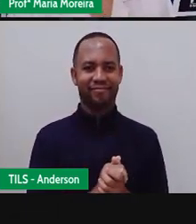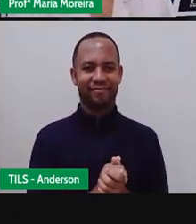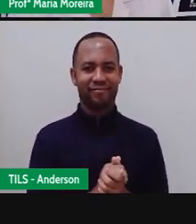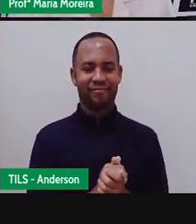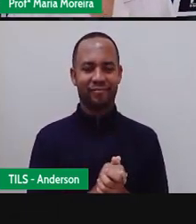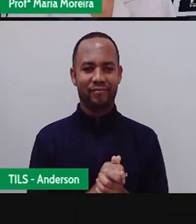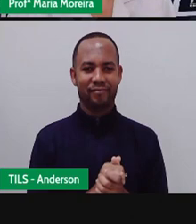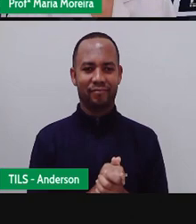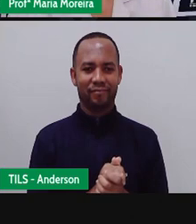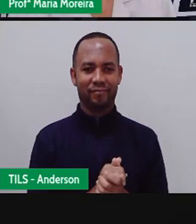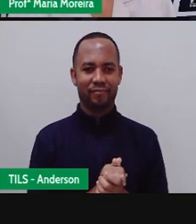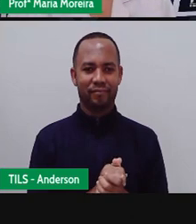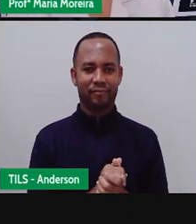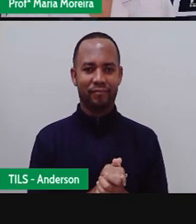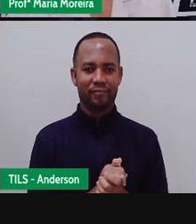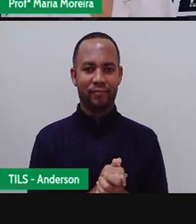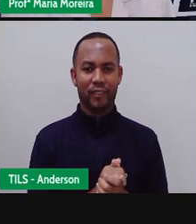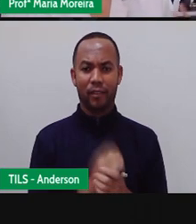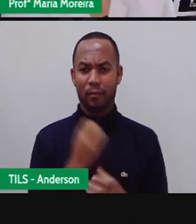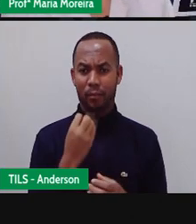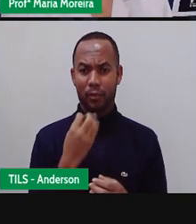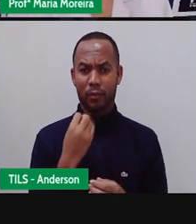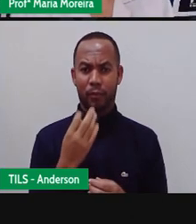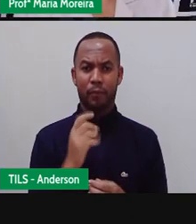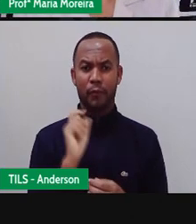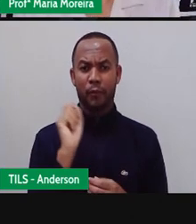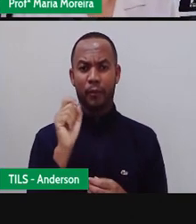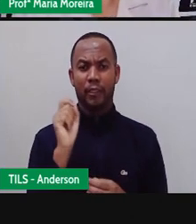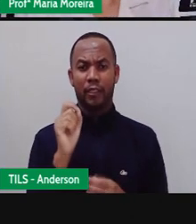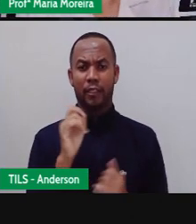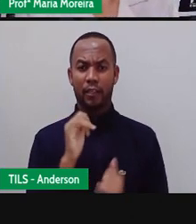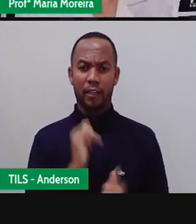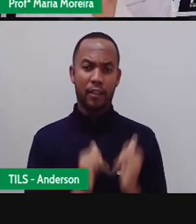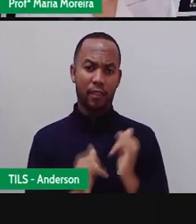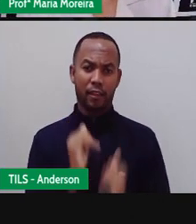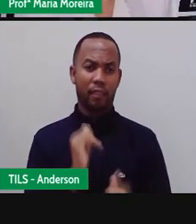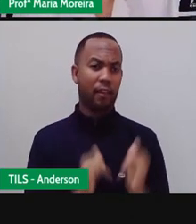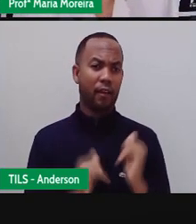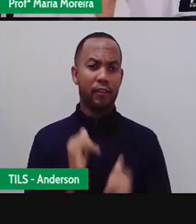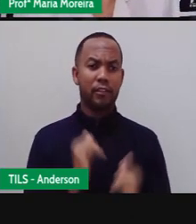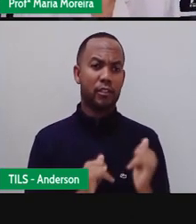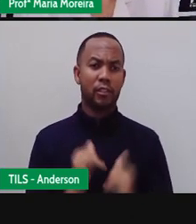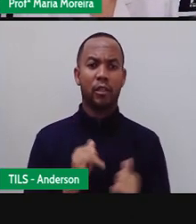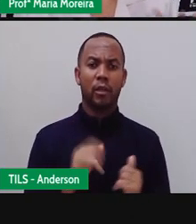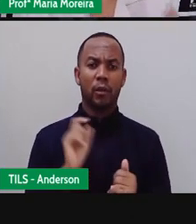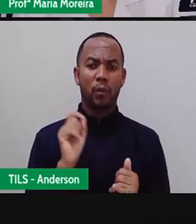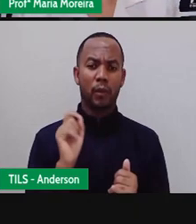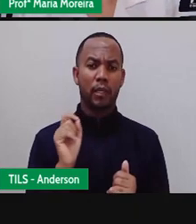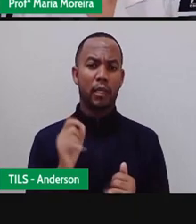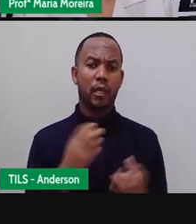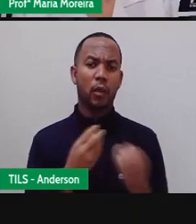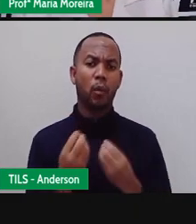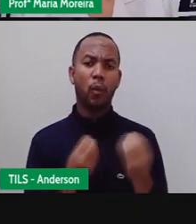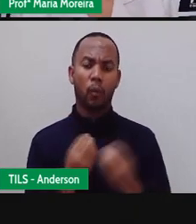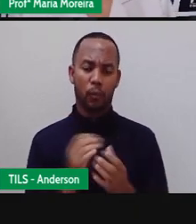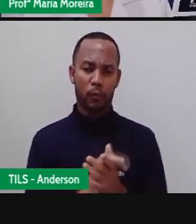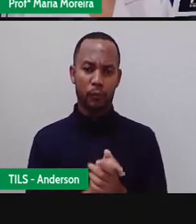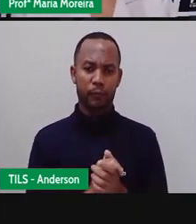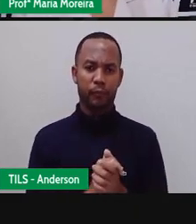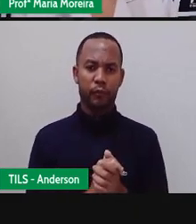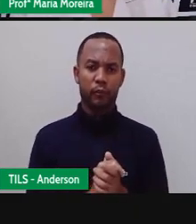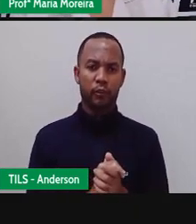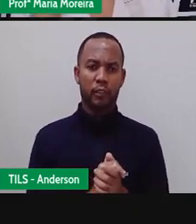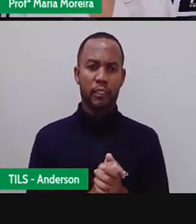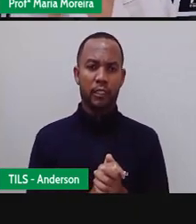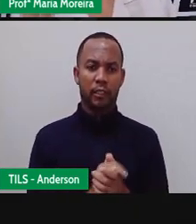Vamos aqui. Bom, a web, né? Ou a internet, como vocês quiserem, mas como já é nossa amiga íntima, a web funciona